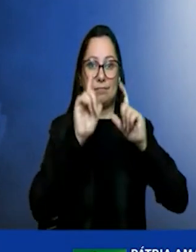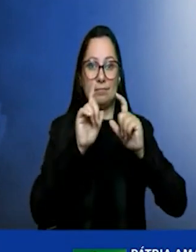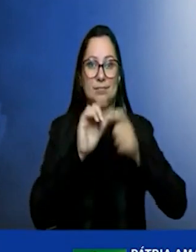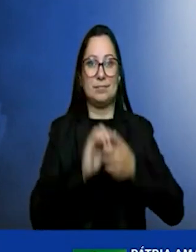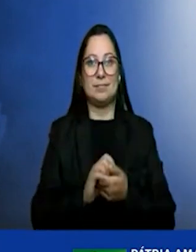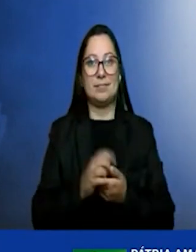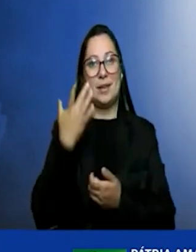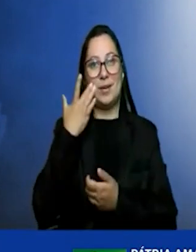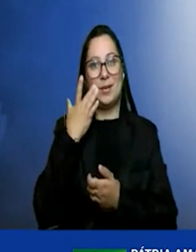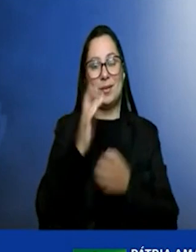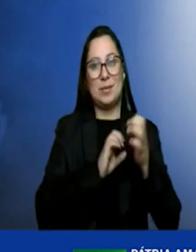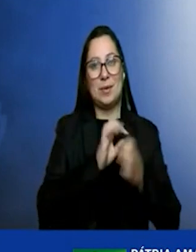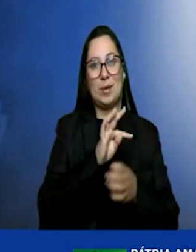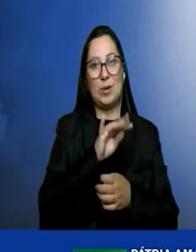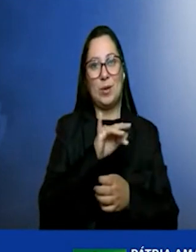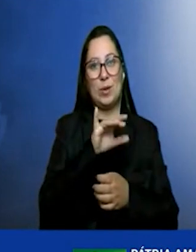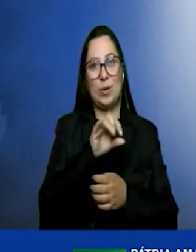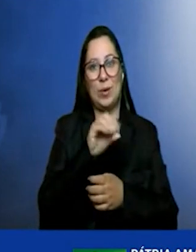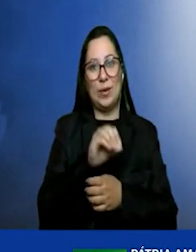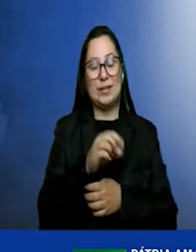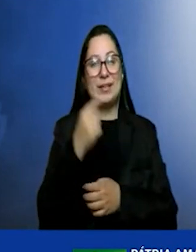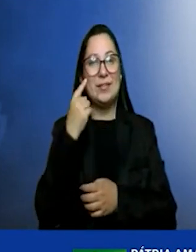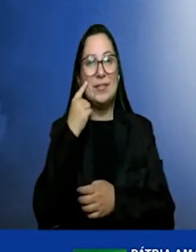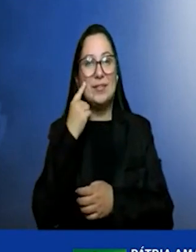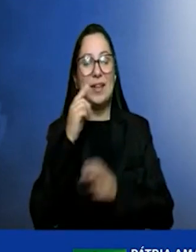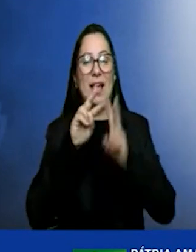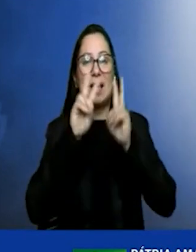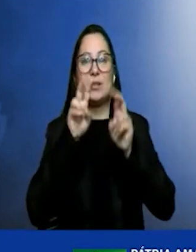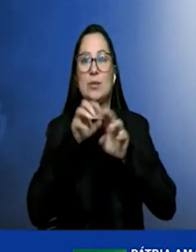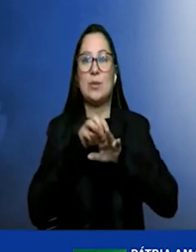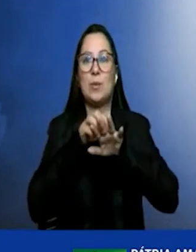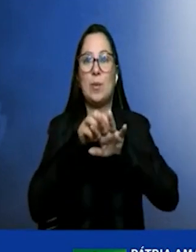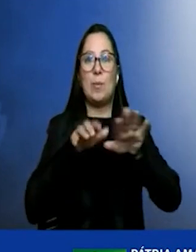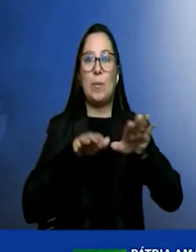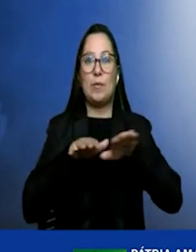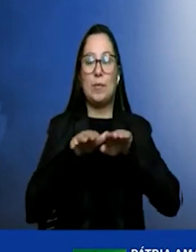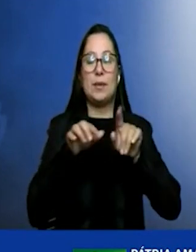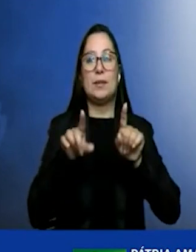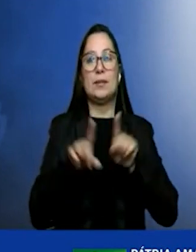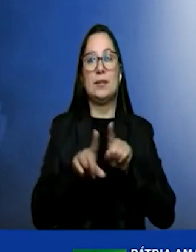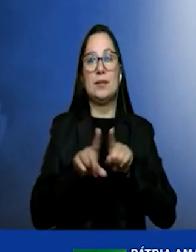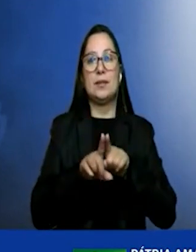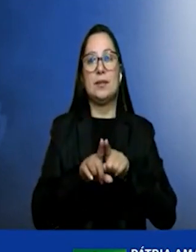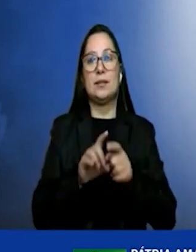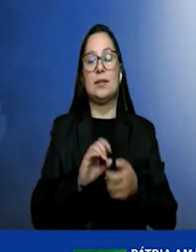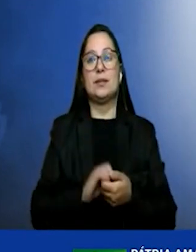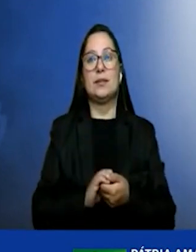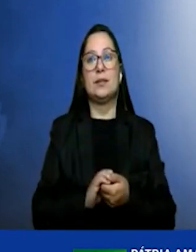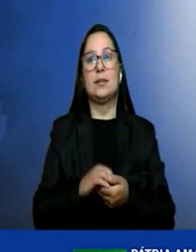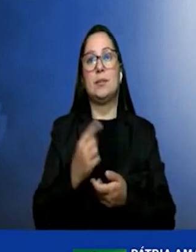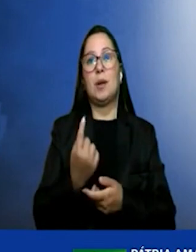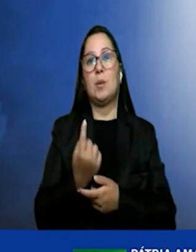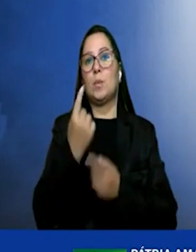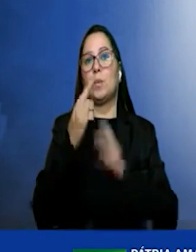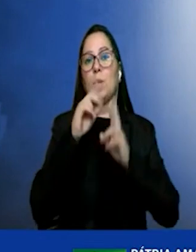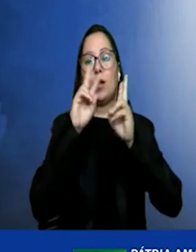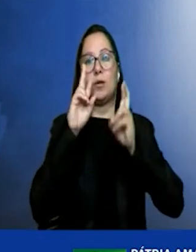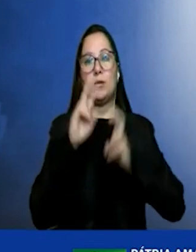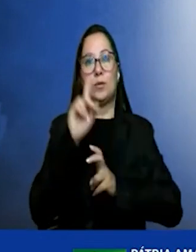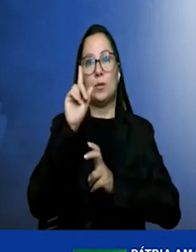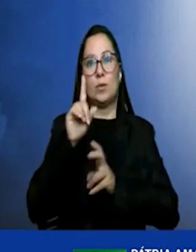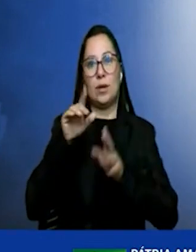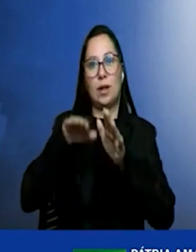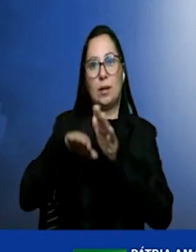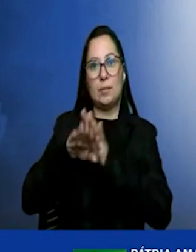pegando um dos temas que é mobilidade e pegando só uma das questões que é armazenamento